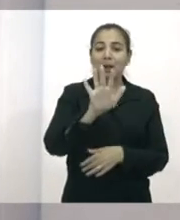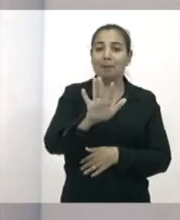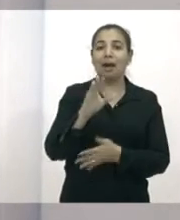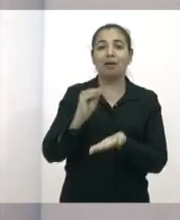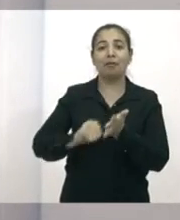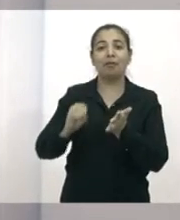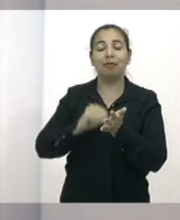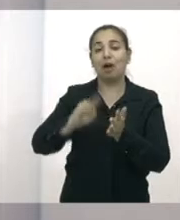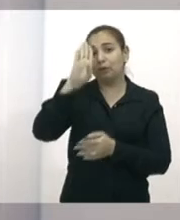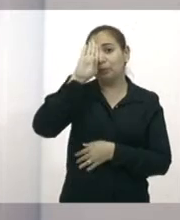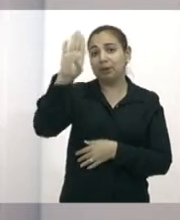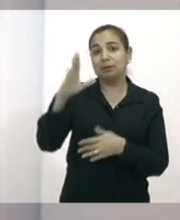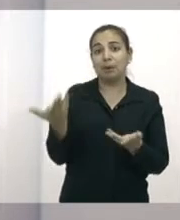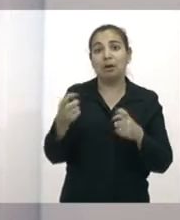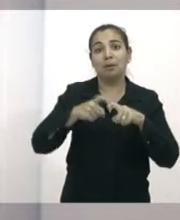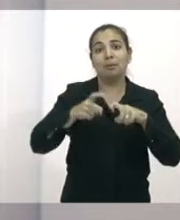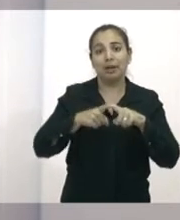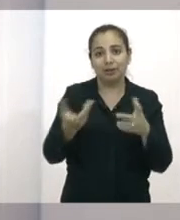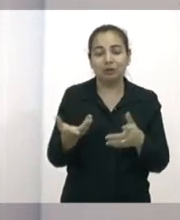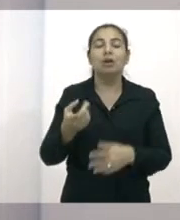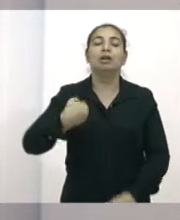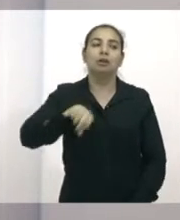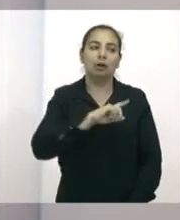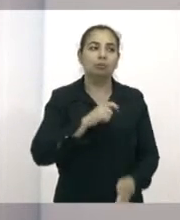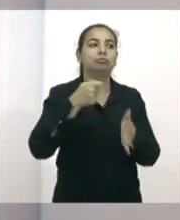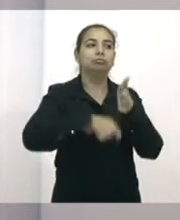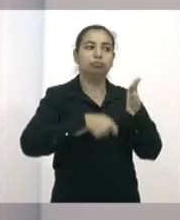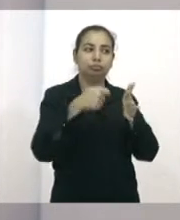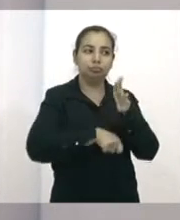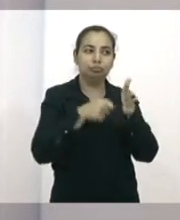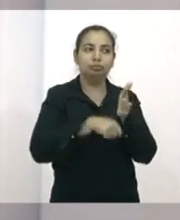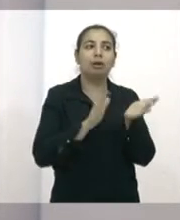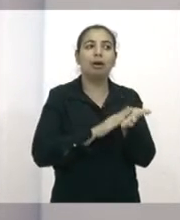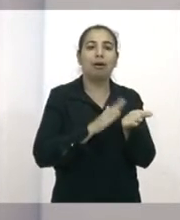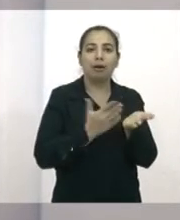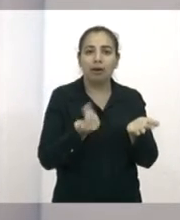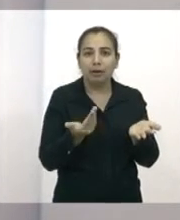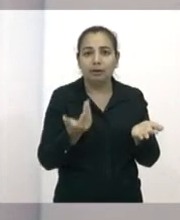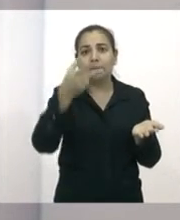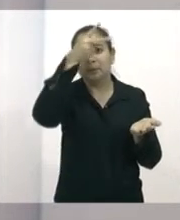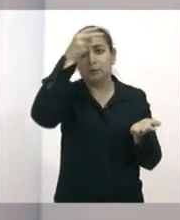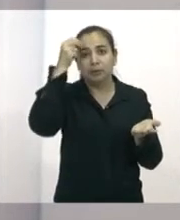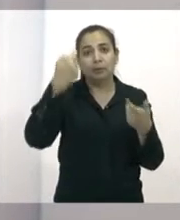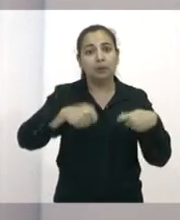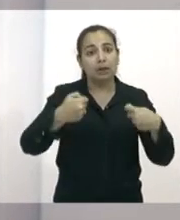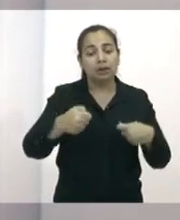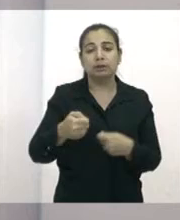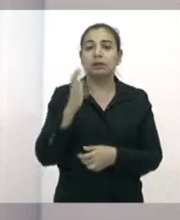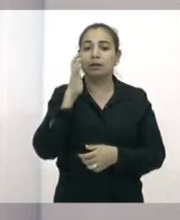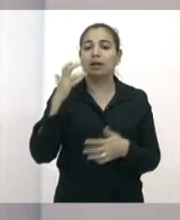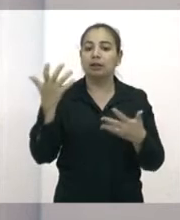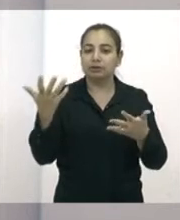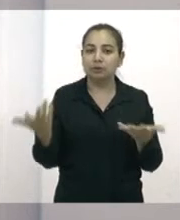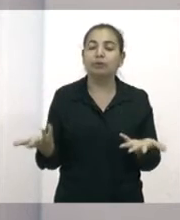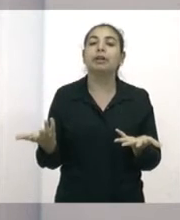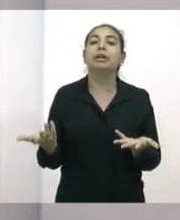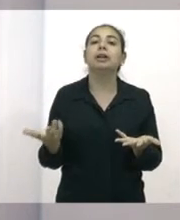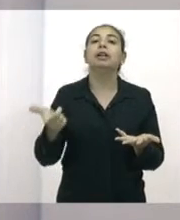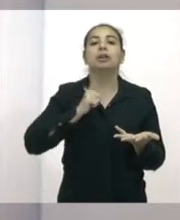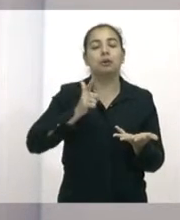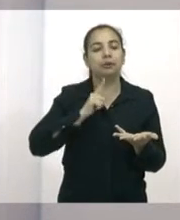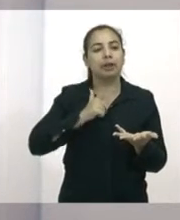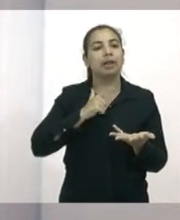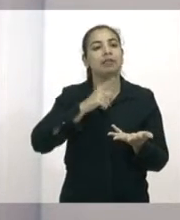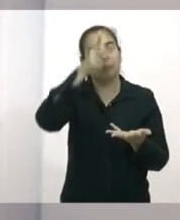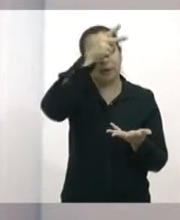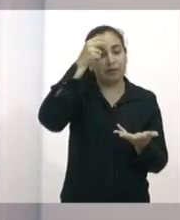passou a denunciar isso, a cobrar da prefeitura. Inclusive, houve uma mobilização, uma parceria do governo do estado com a prefeitura